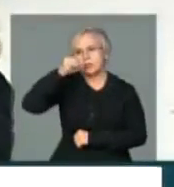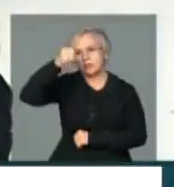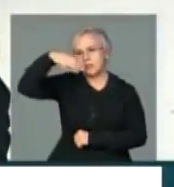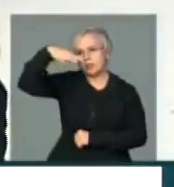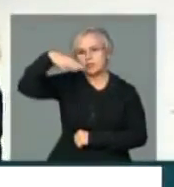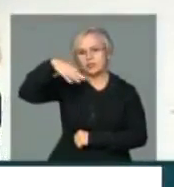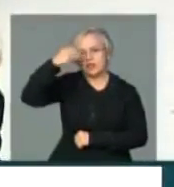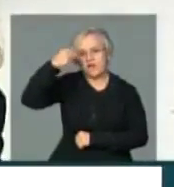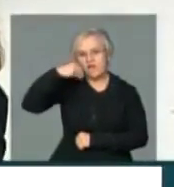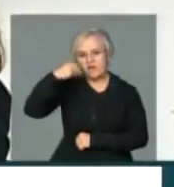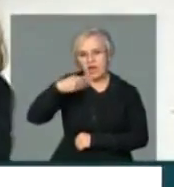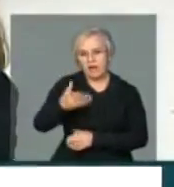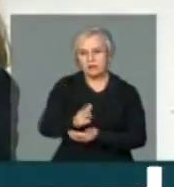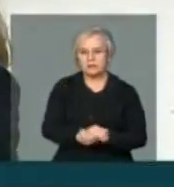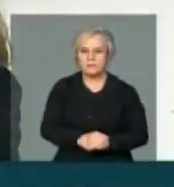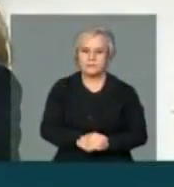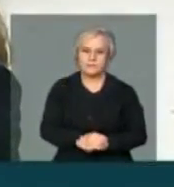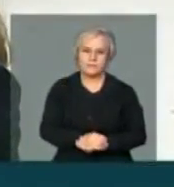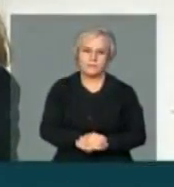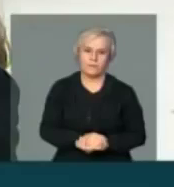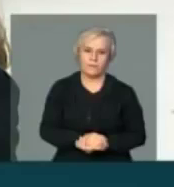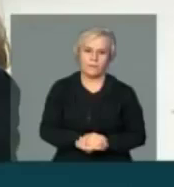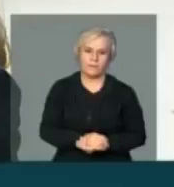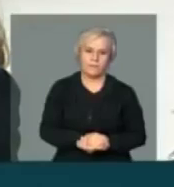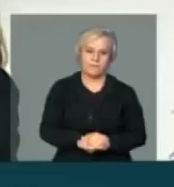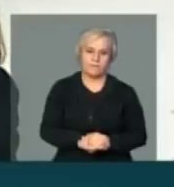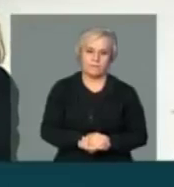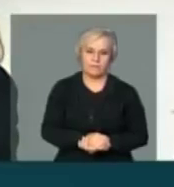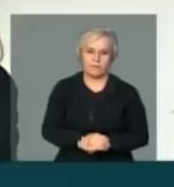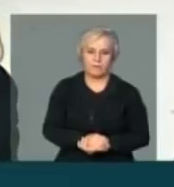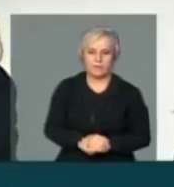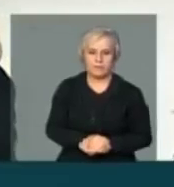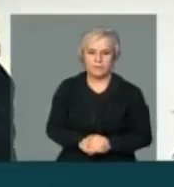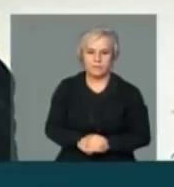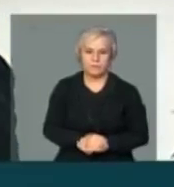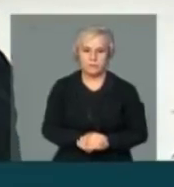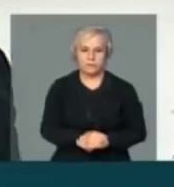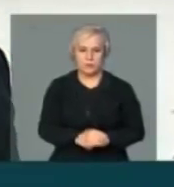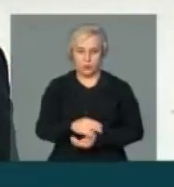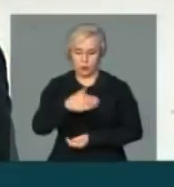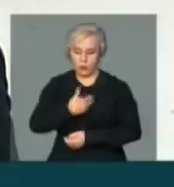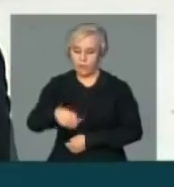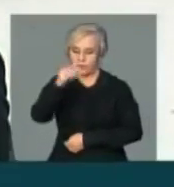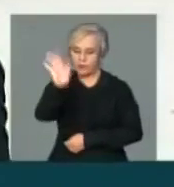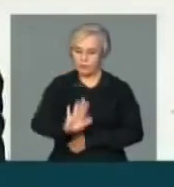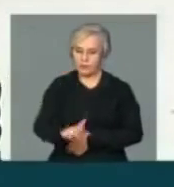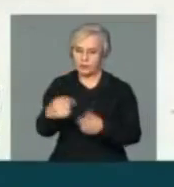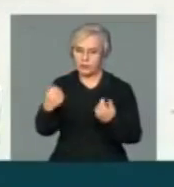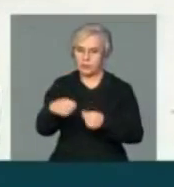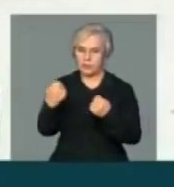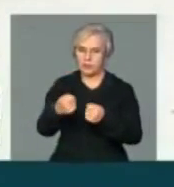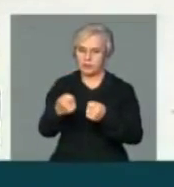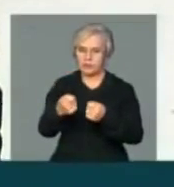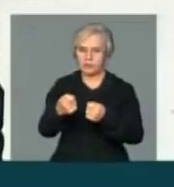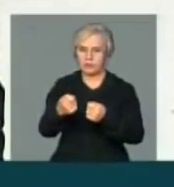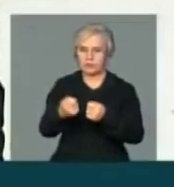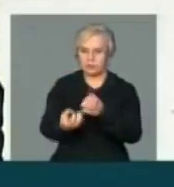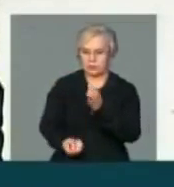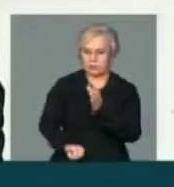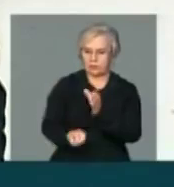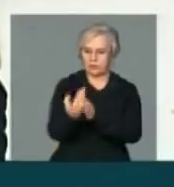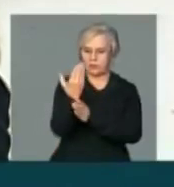frágil, um fornecimento frágil, que exige do governo brasileiro a instalação